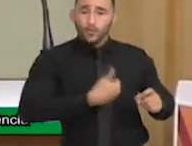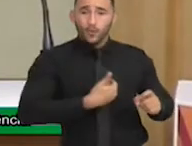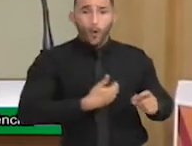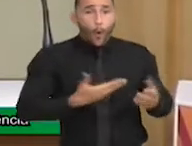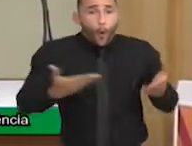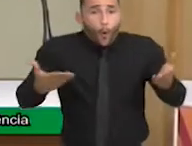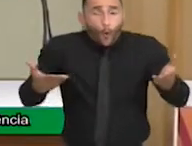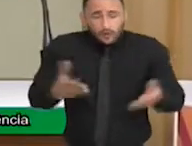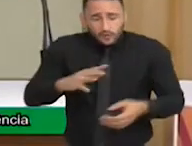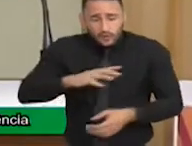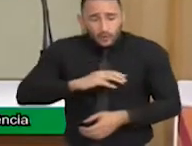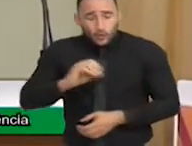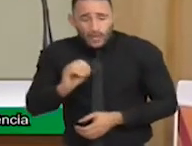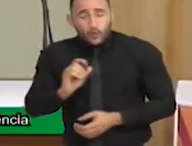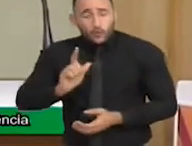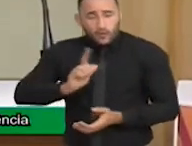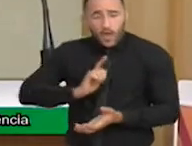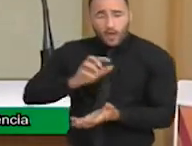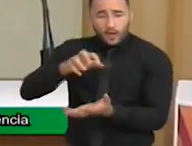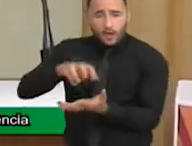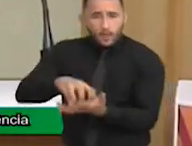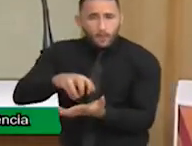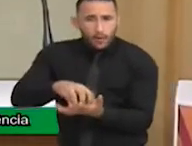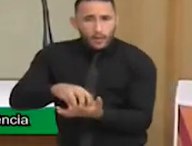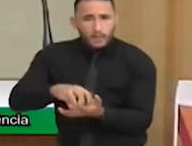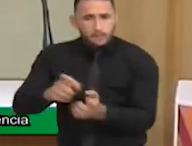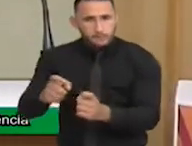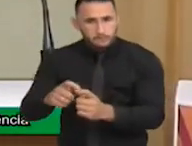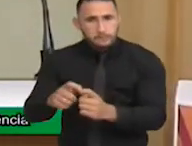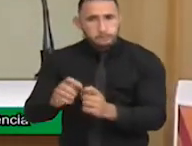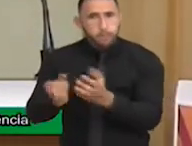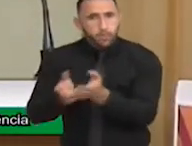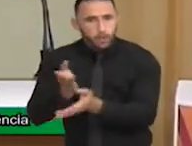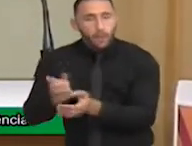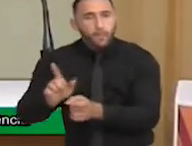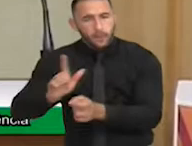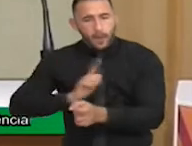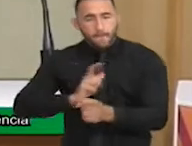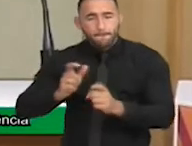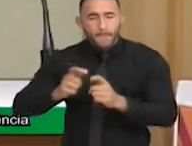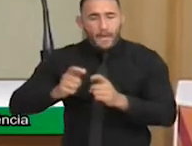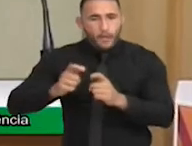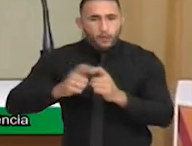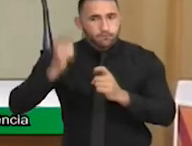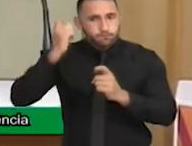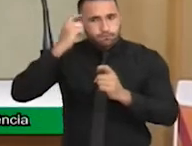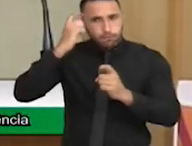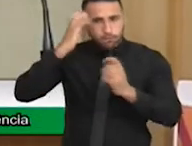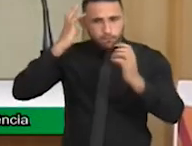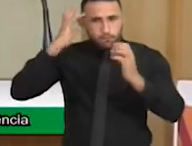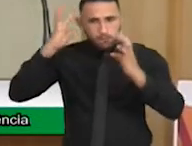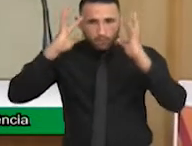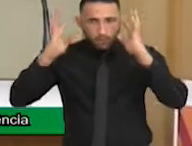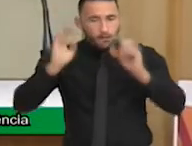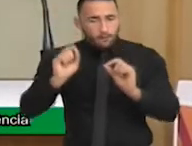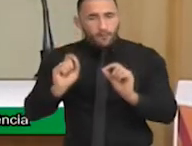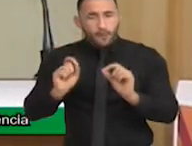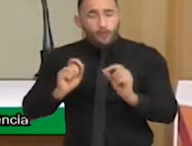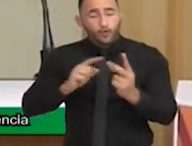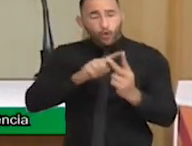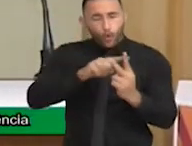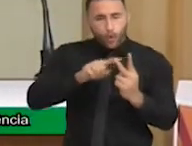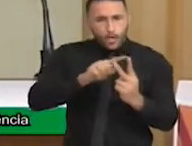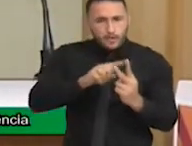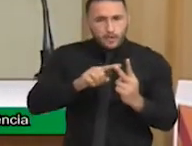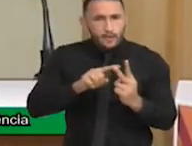o município possui a policlínica da Zona Norte, onde nós temos neurologistas, duas, e duas terapeutas